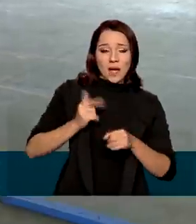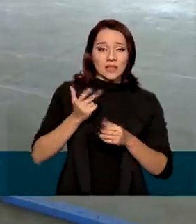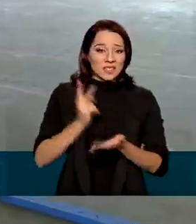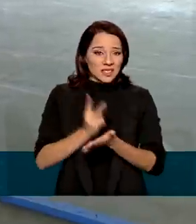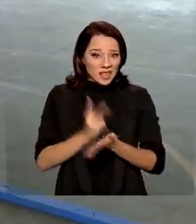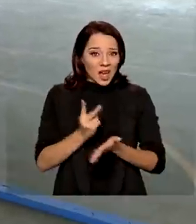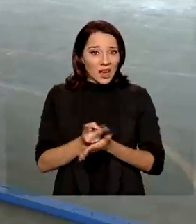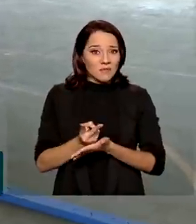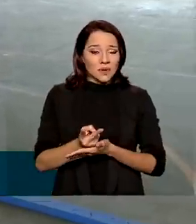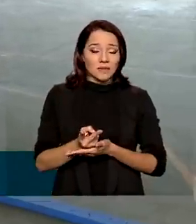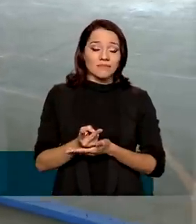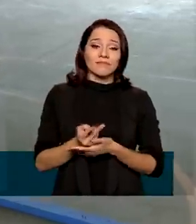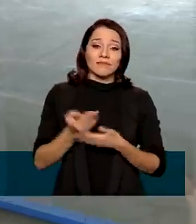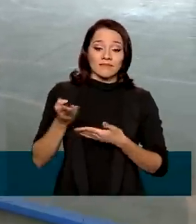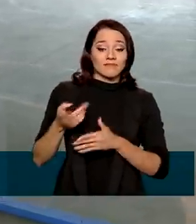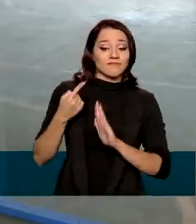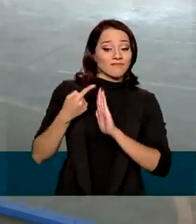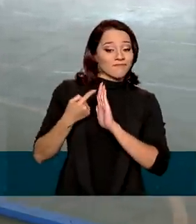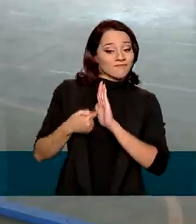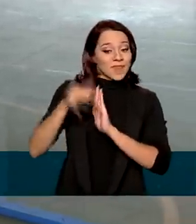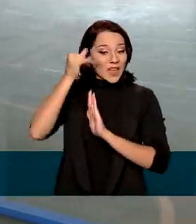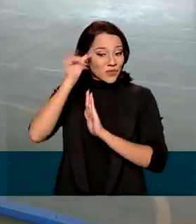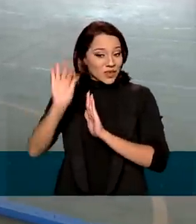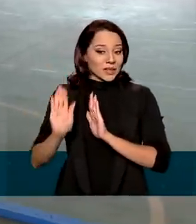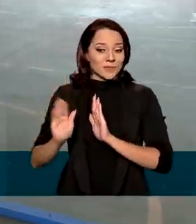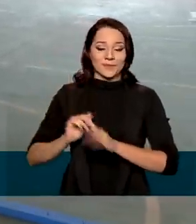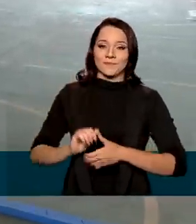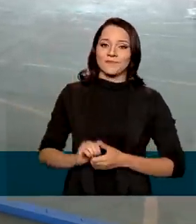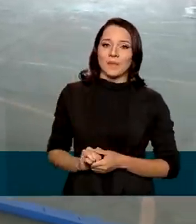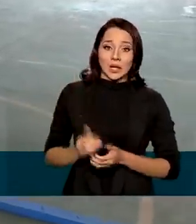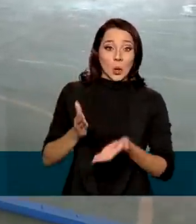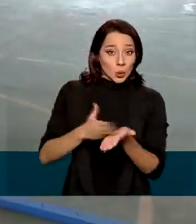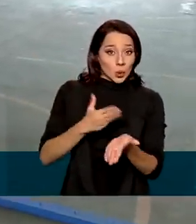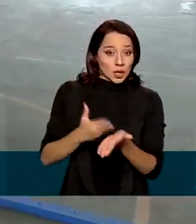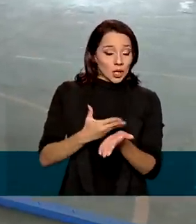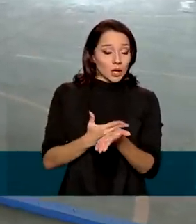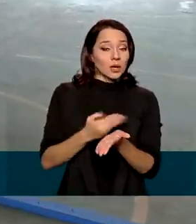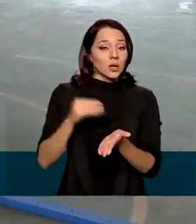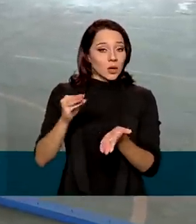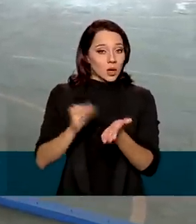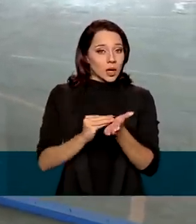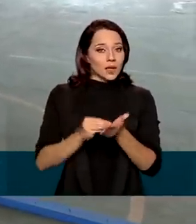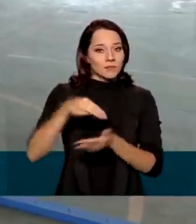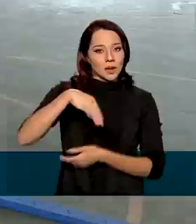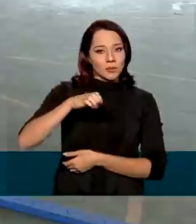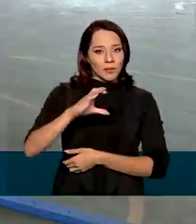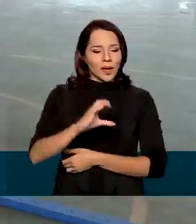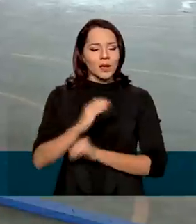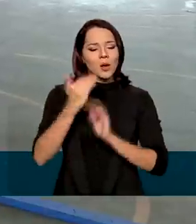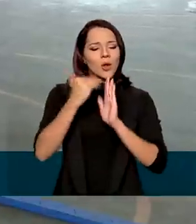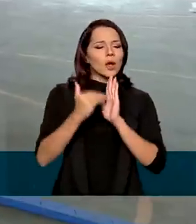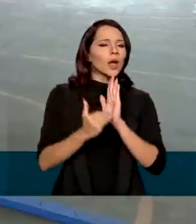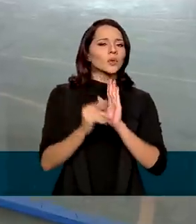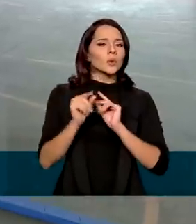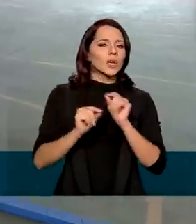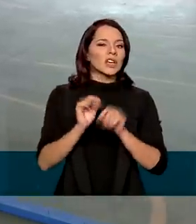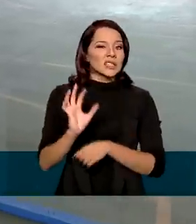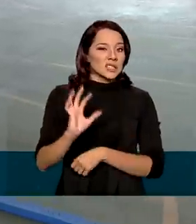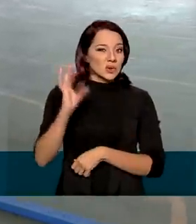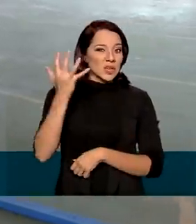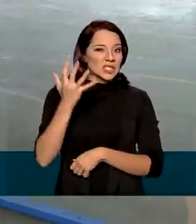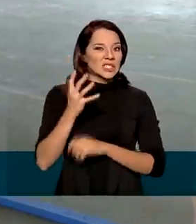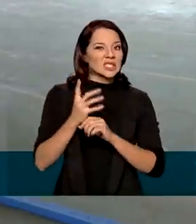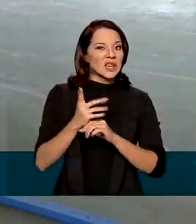todo depois de tocar, estão sendo evitados. No guia, disponibilizado pelo MEC, são classificados como situação